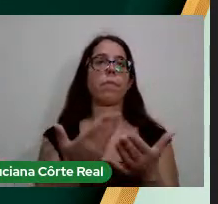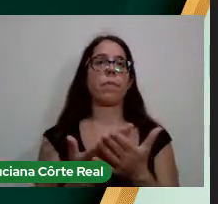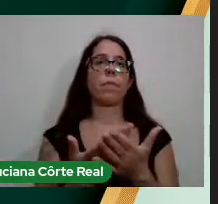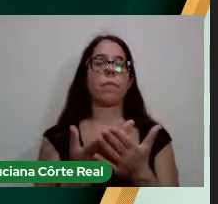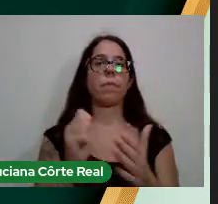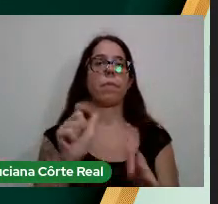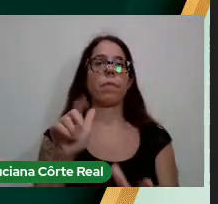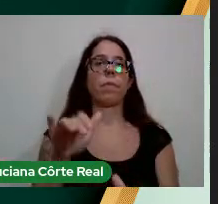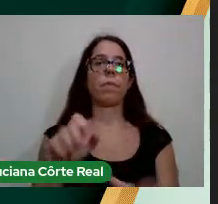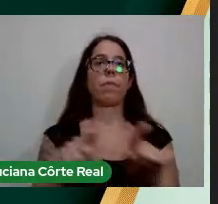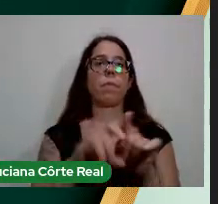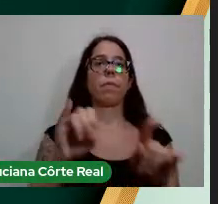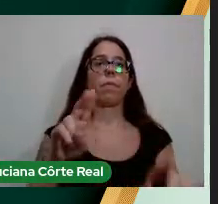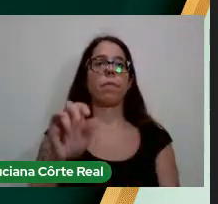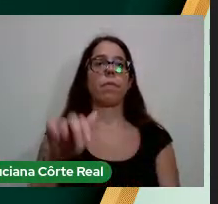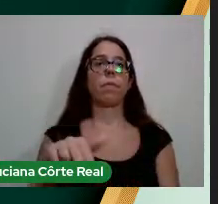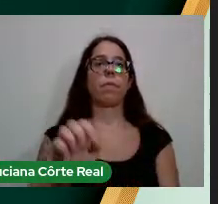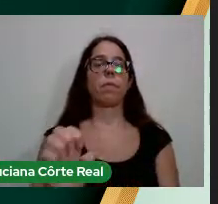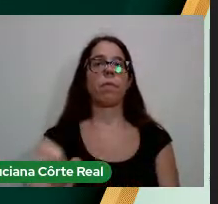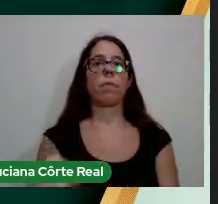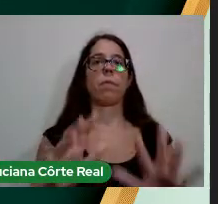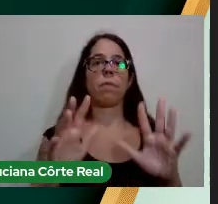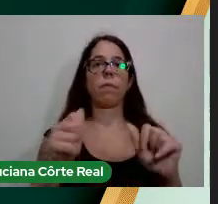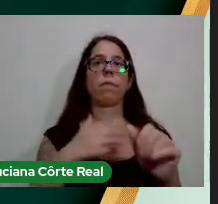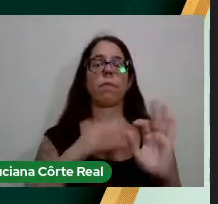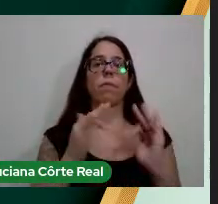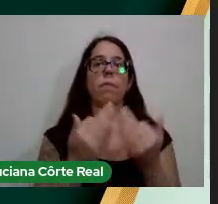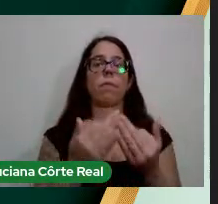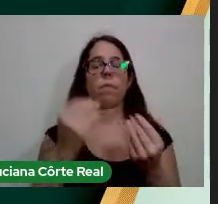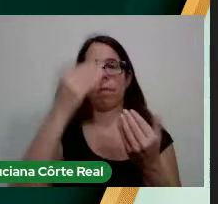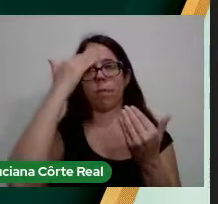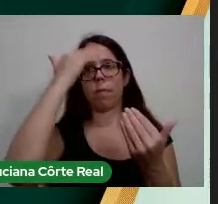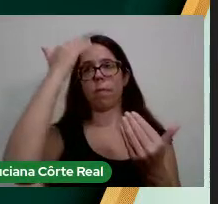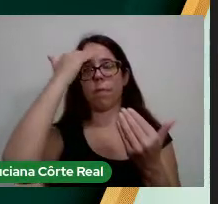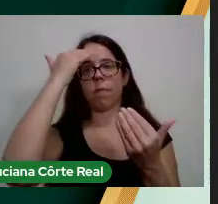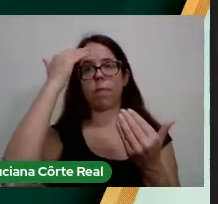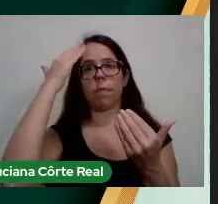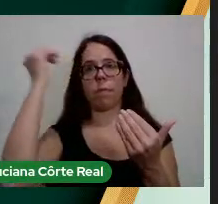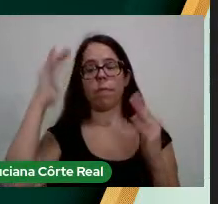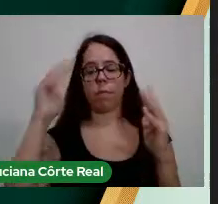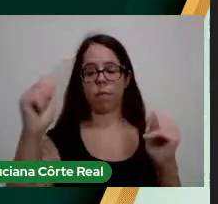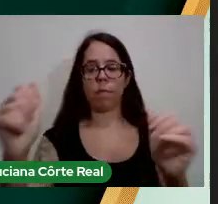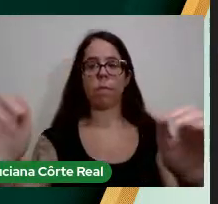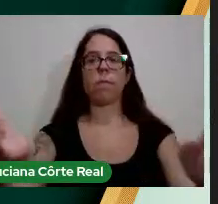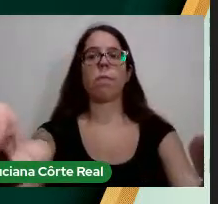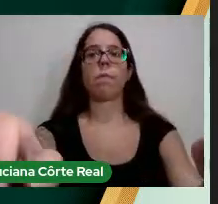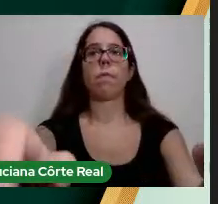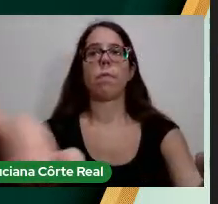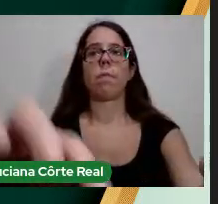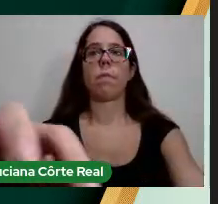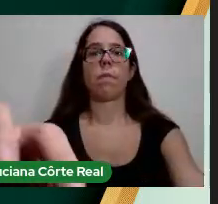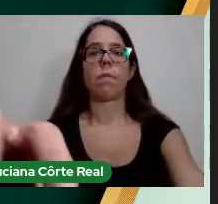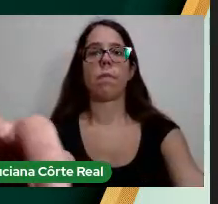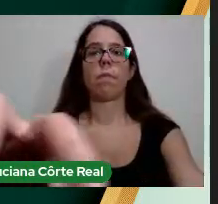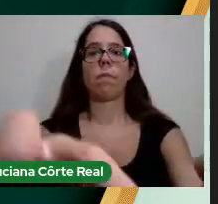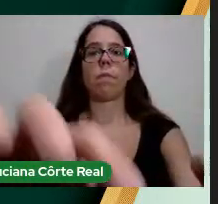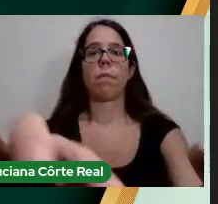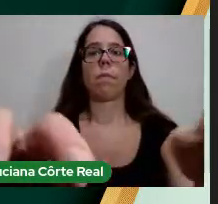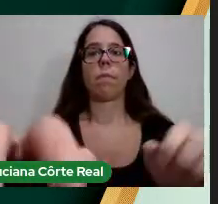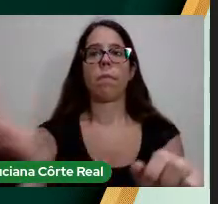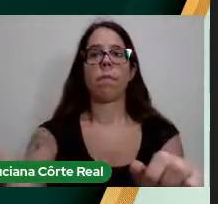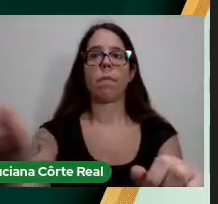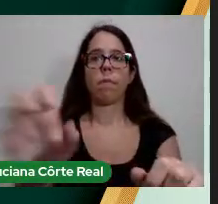e Juliane E a todos os meus familiares Muito obrigada E sucesso a todos Eberson